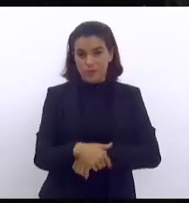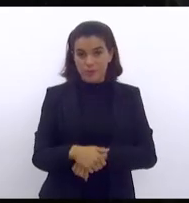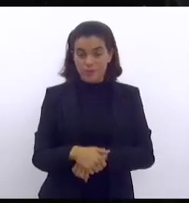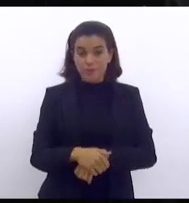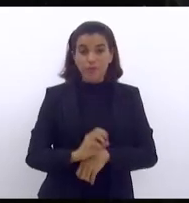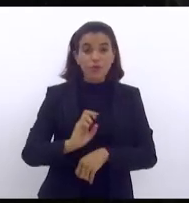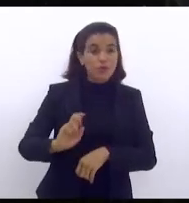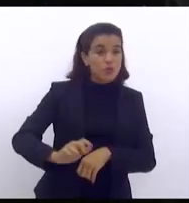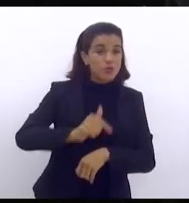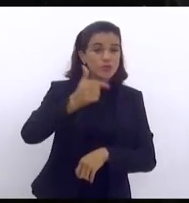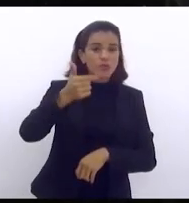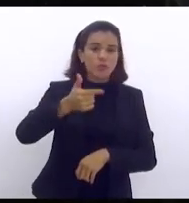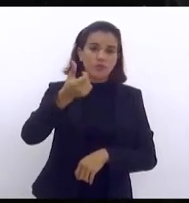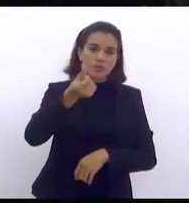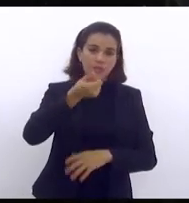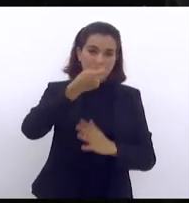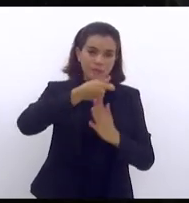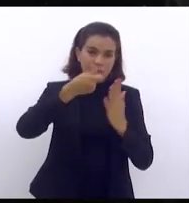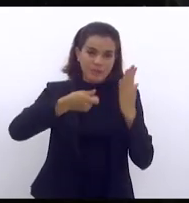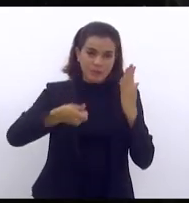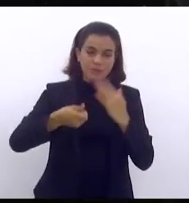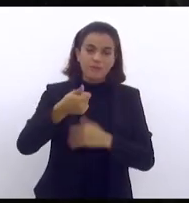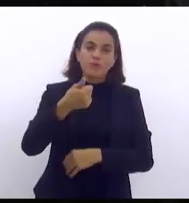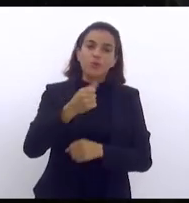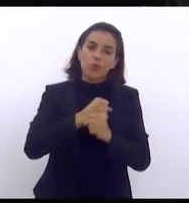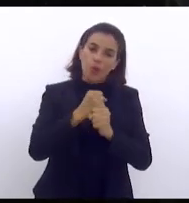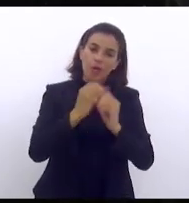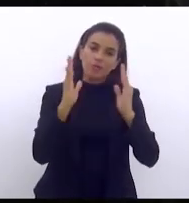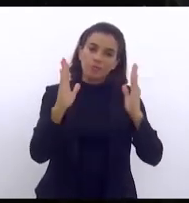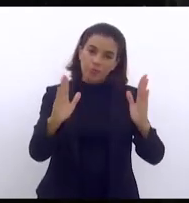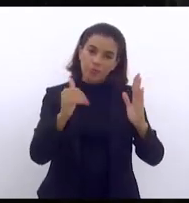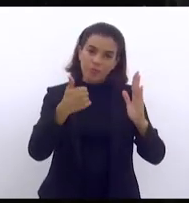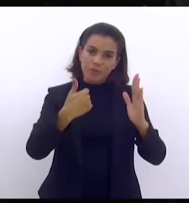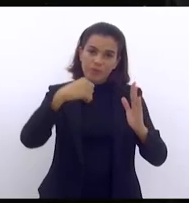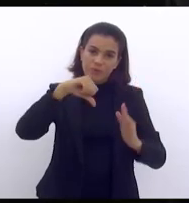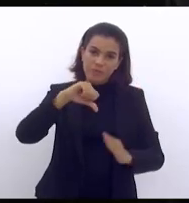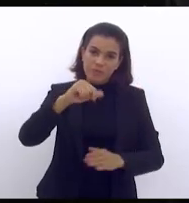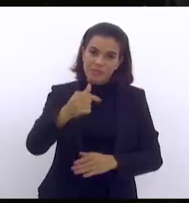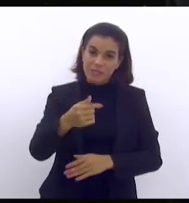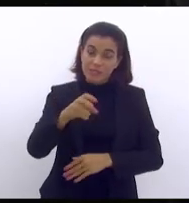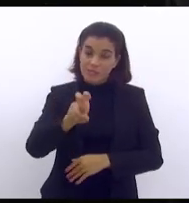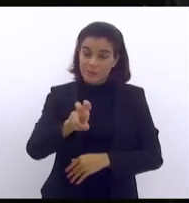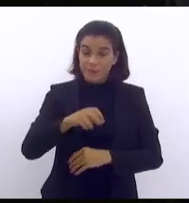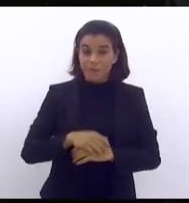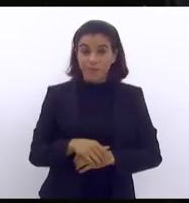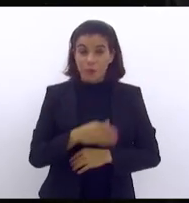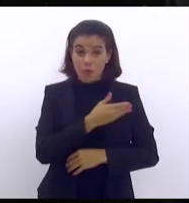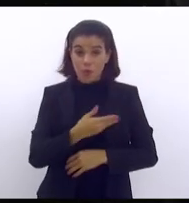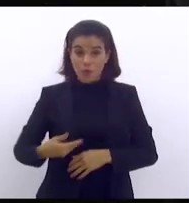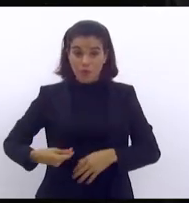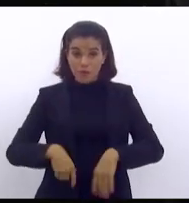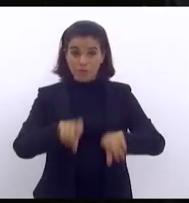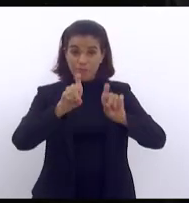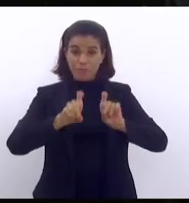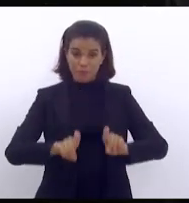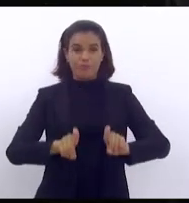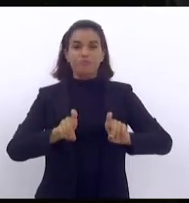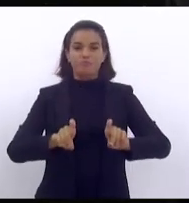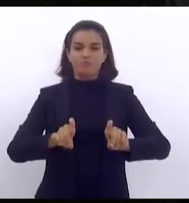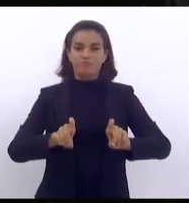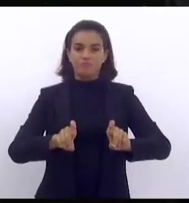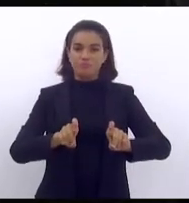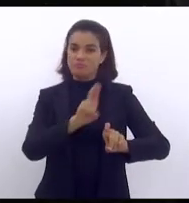segundo semestre de 1975 então o governador que assumiu na fusão governador nomeado